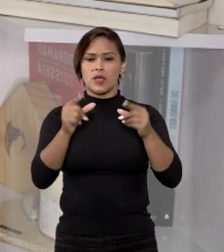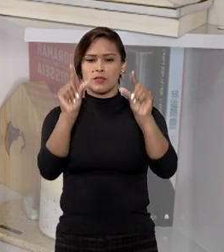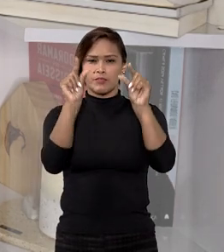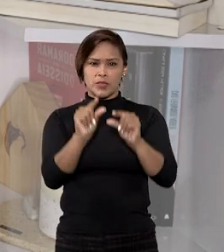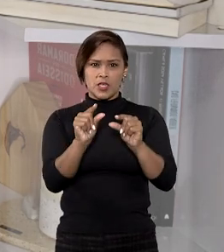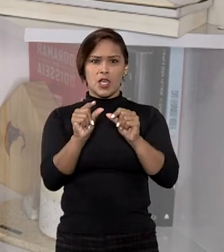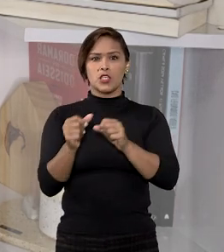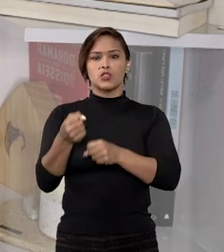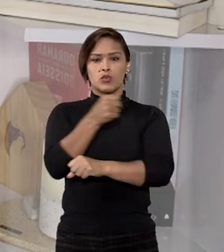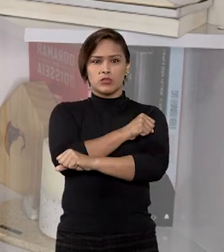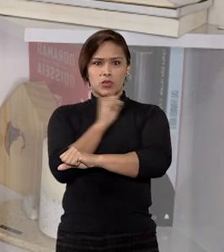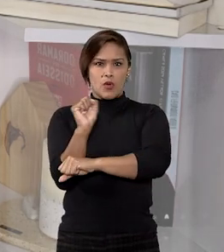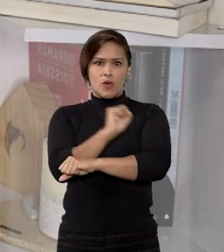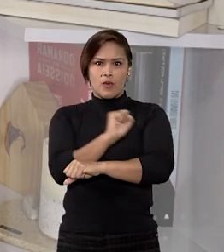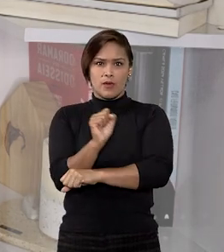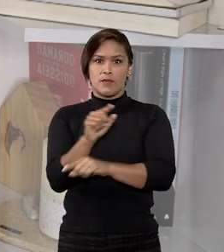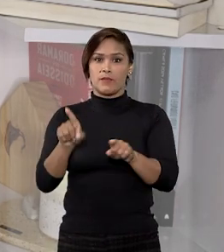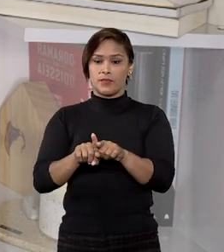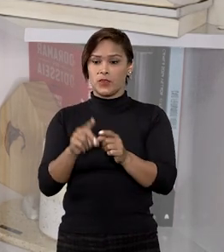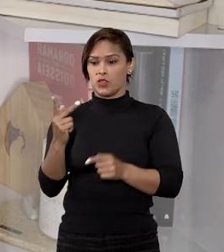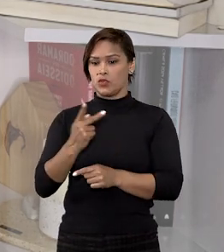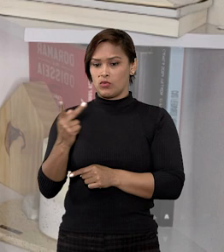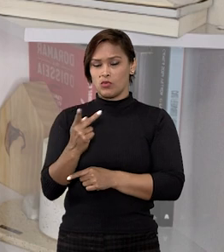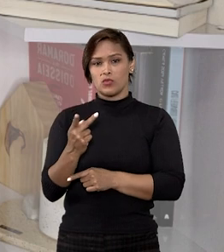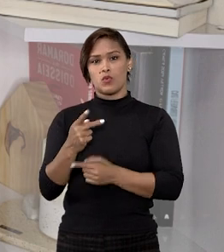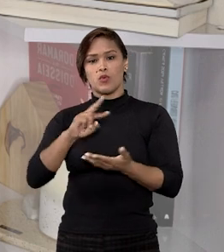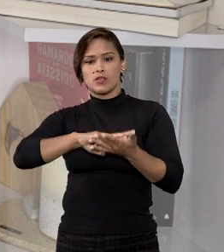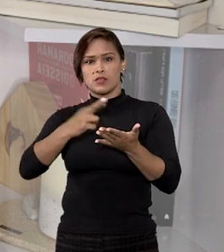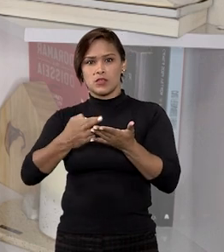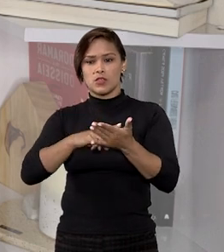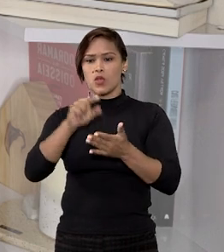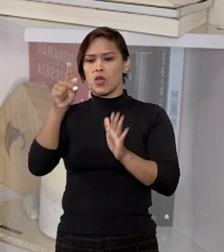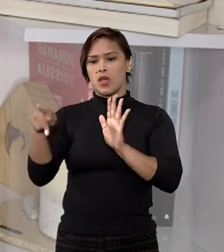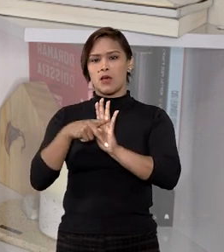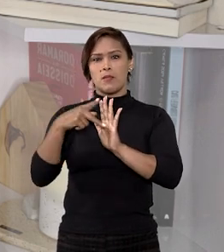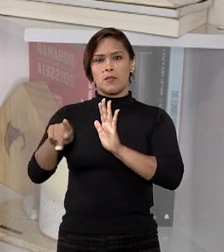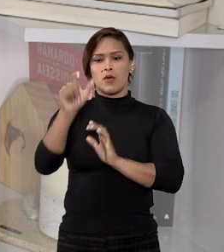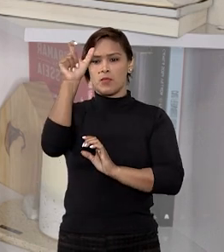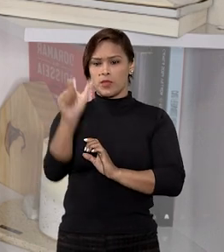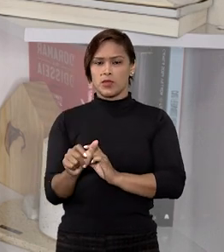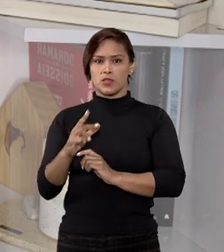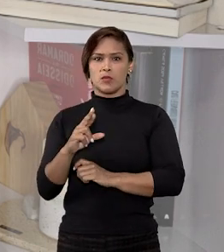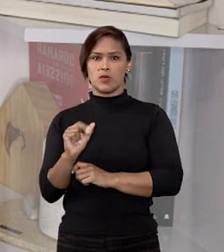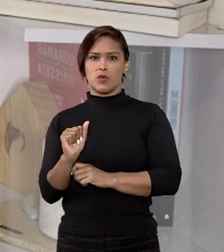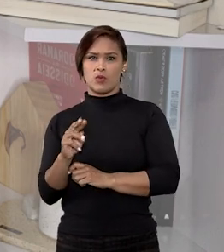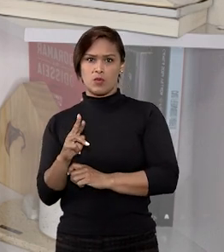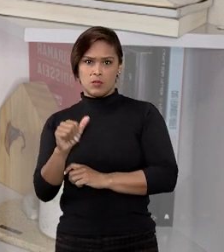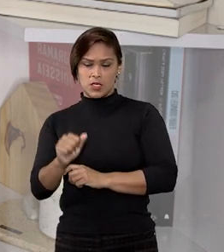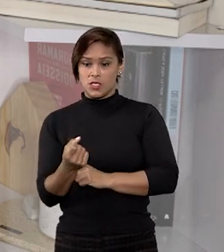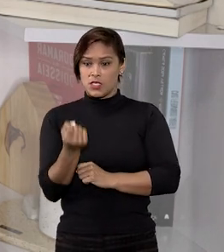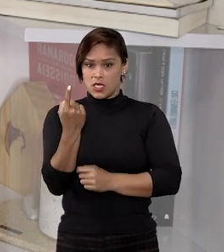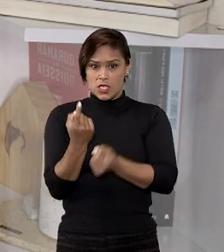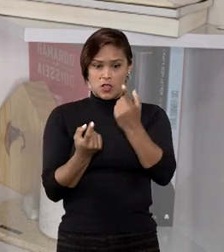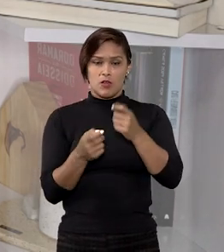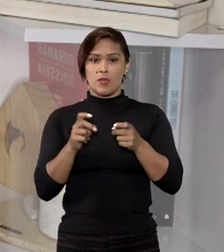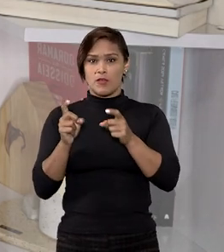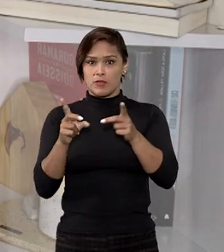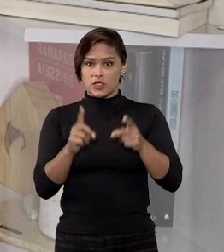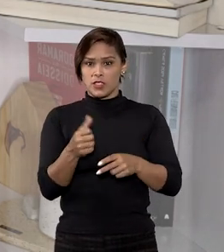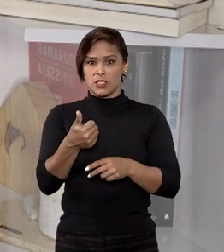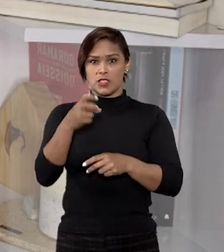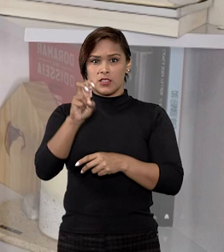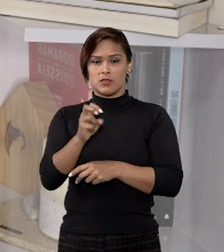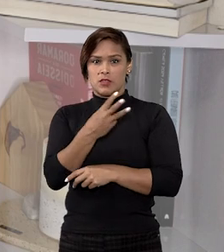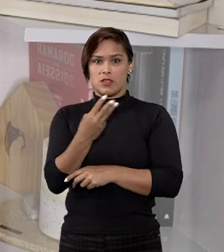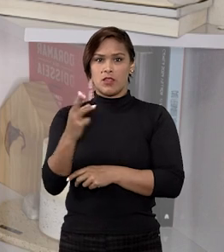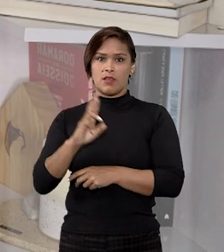eram miniaturas dos carros de Fórmula 1. Duas edições eram sobre Rubens Barrichello e cada uma delas era vendida por cerca